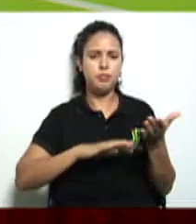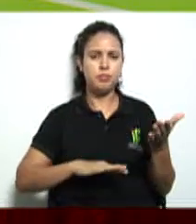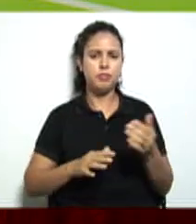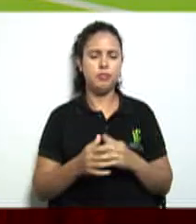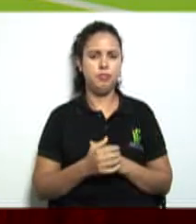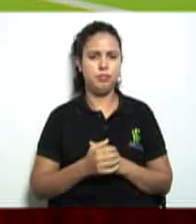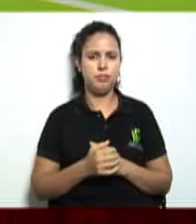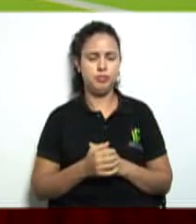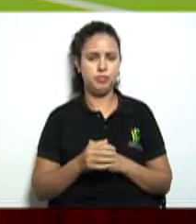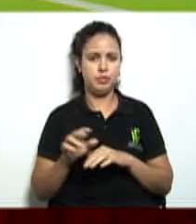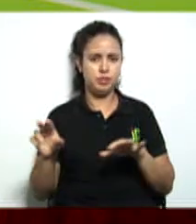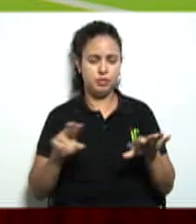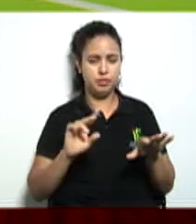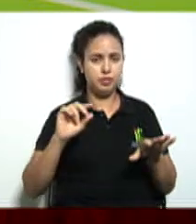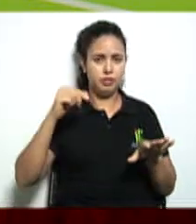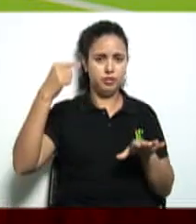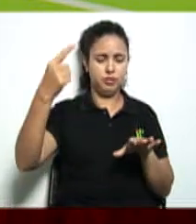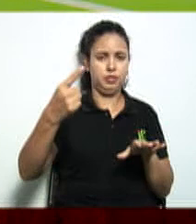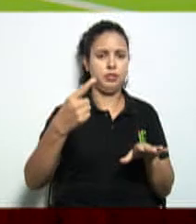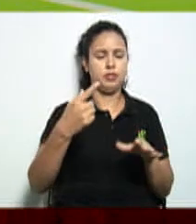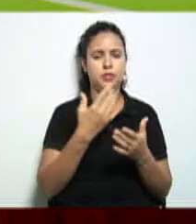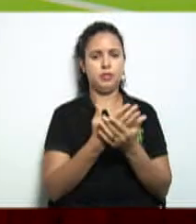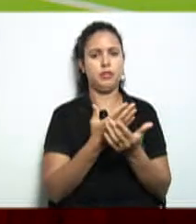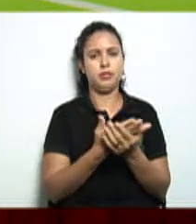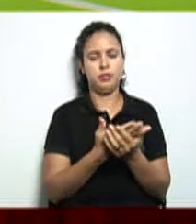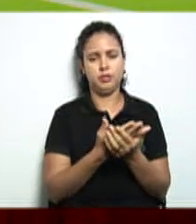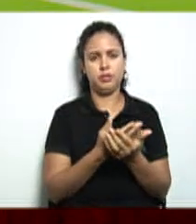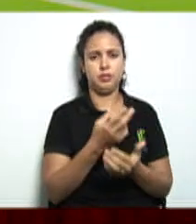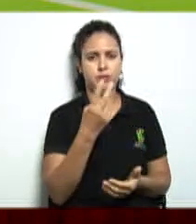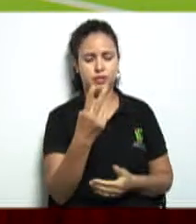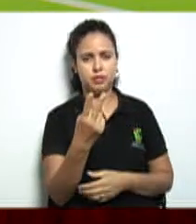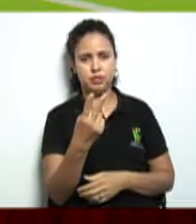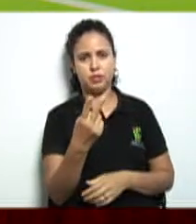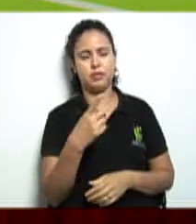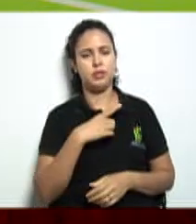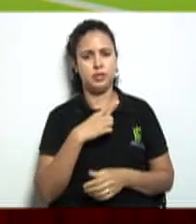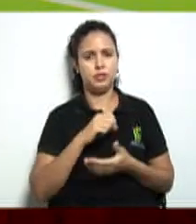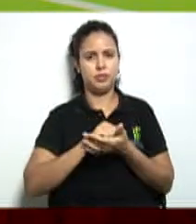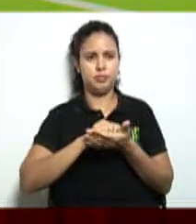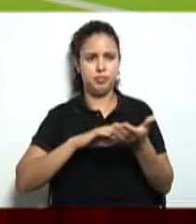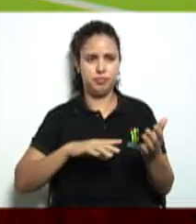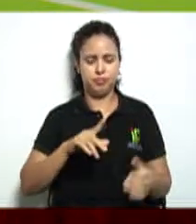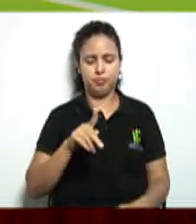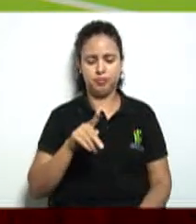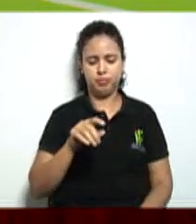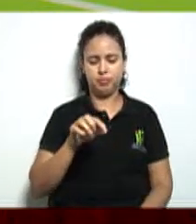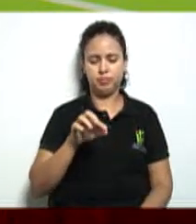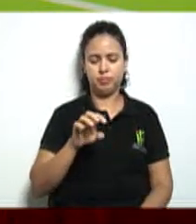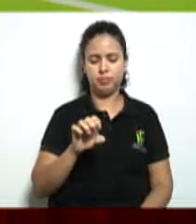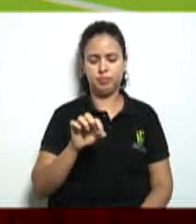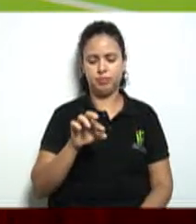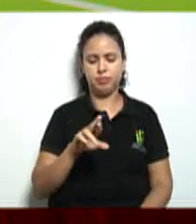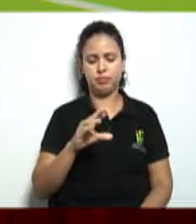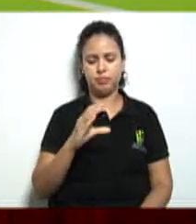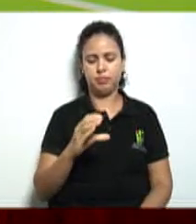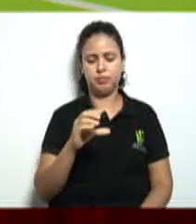semana que vem na aula 2 nós vamos disponibilizar uma atividade de percurso para vocês que vai ser referente